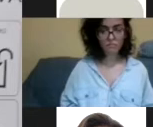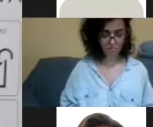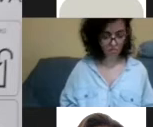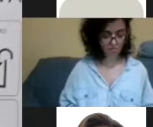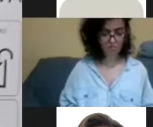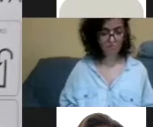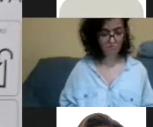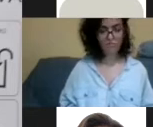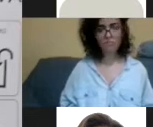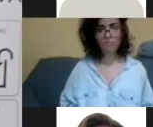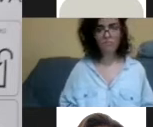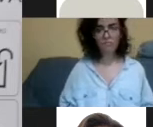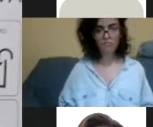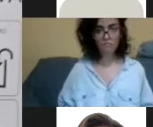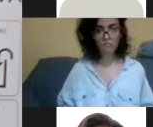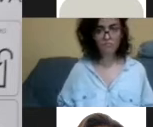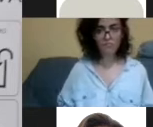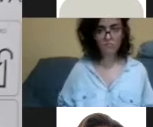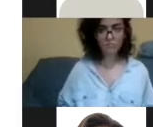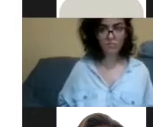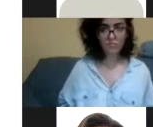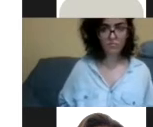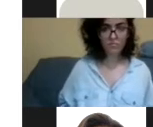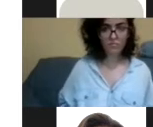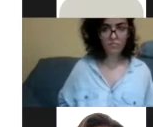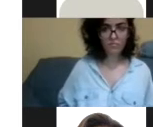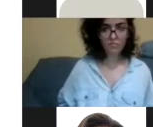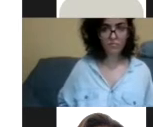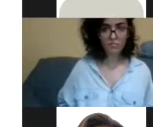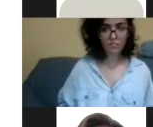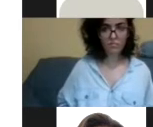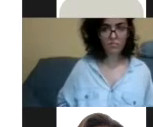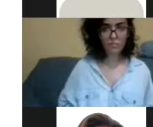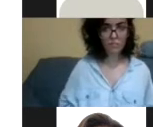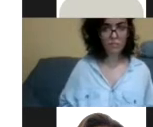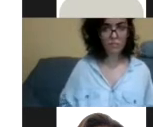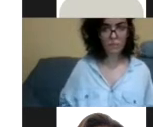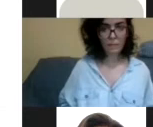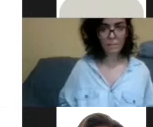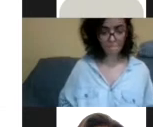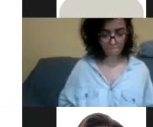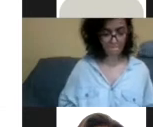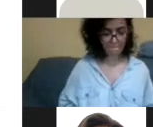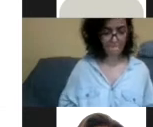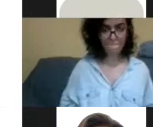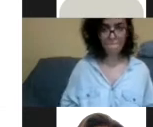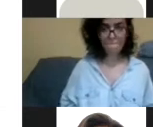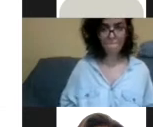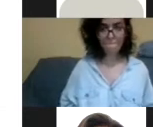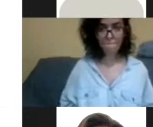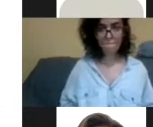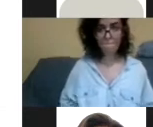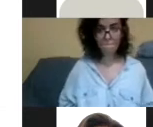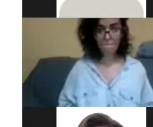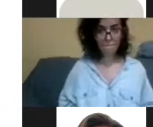figurinhas, né? Para crianças que dizem respeito ali ao playground, aí uma menininha usando num parque aí já